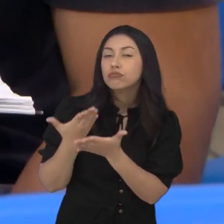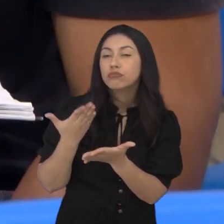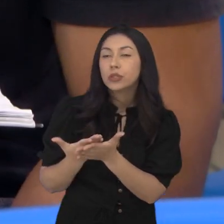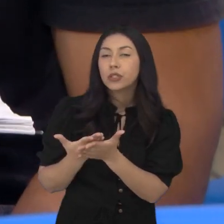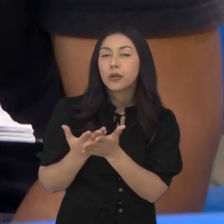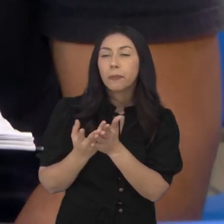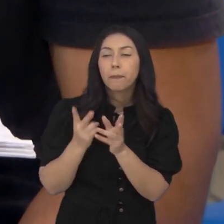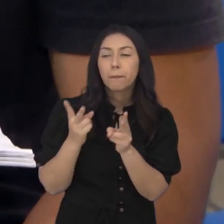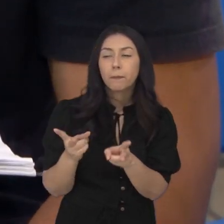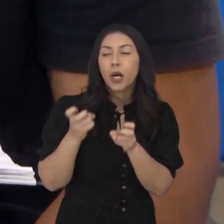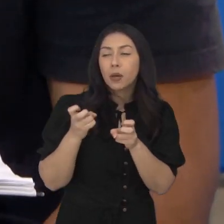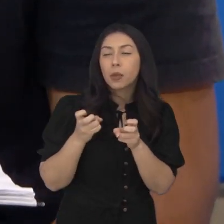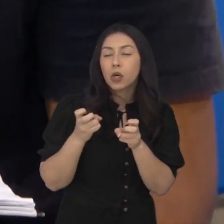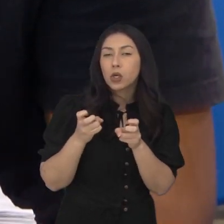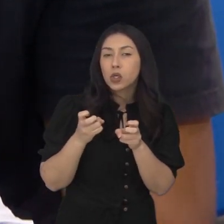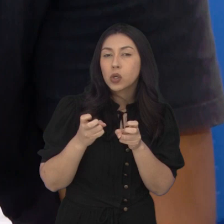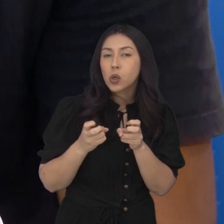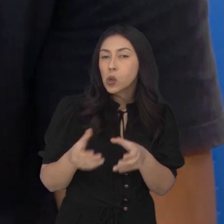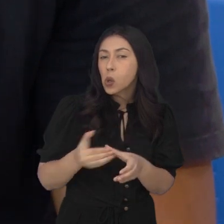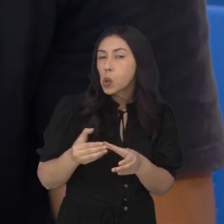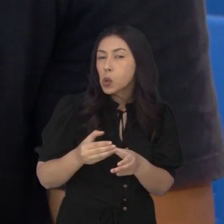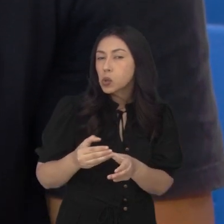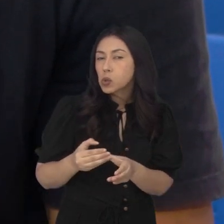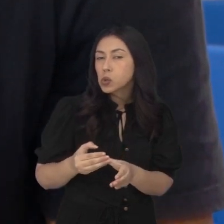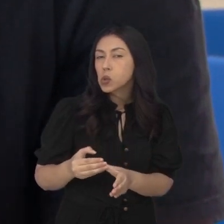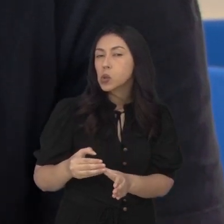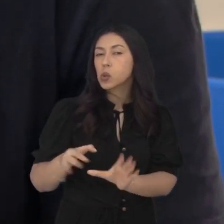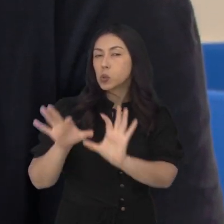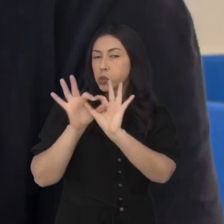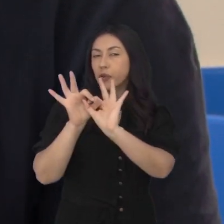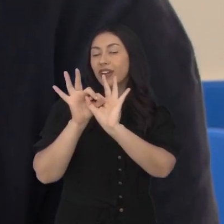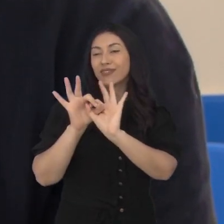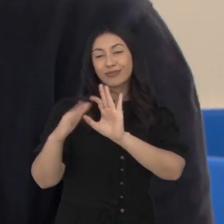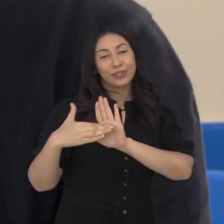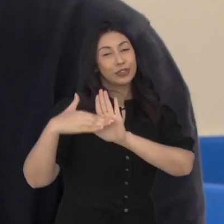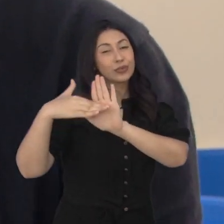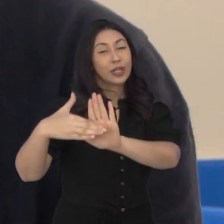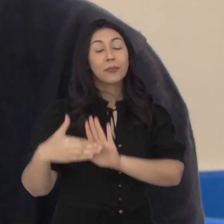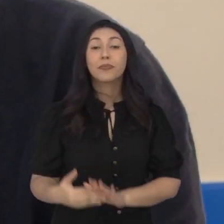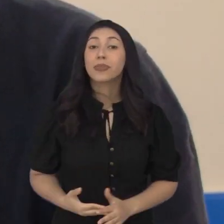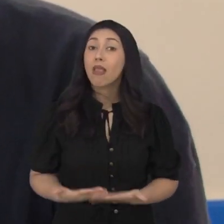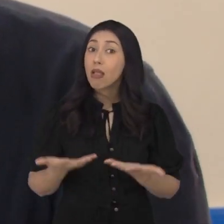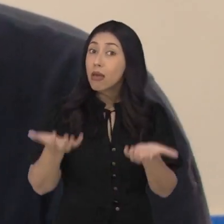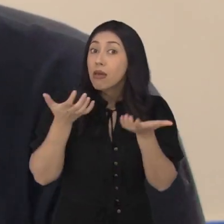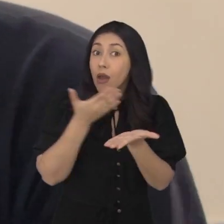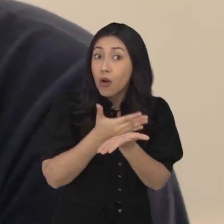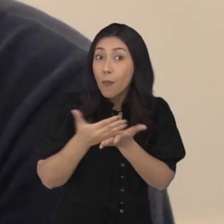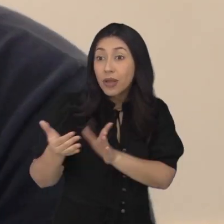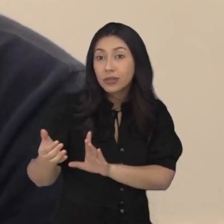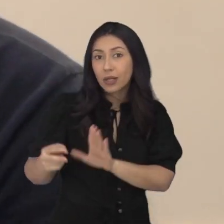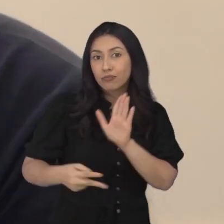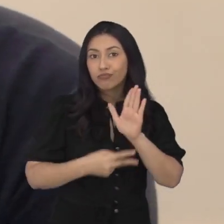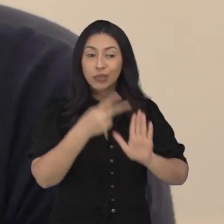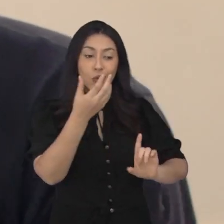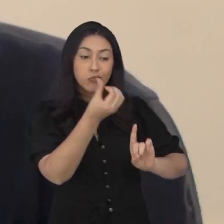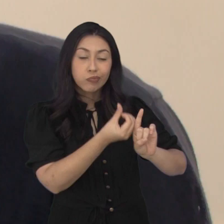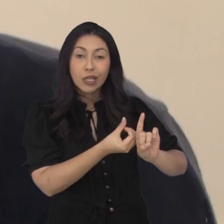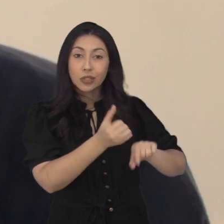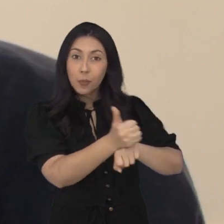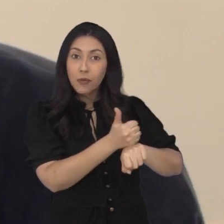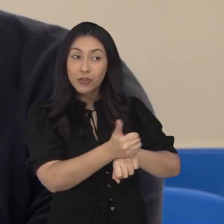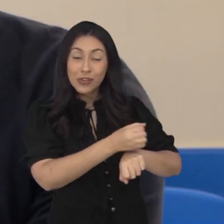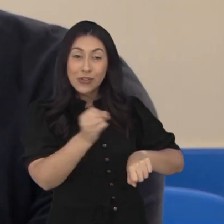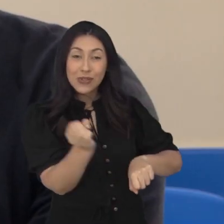considera que o modelo unificado vai facilitar a aprovação. Ele espera começar o segundo semestre com uma nova